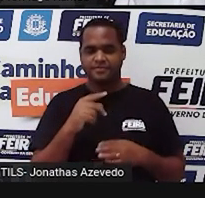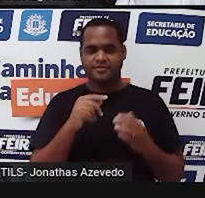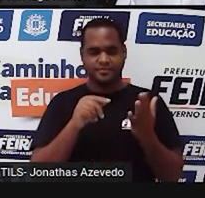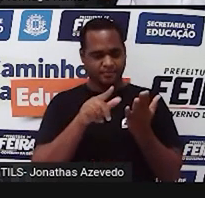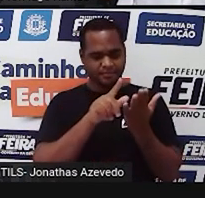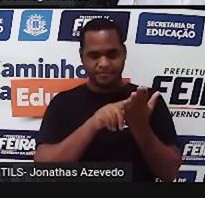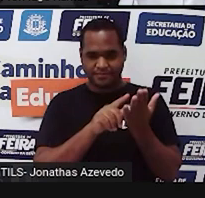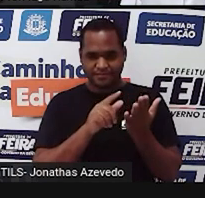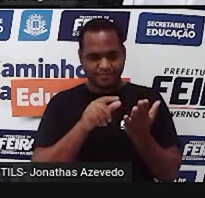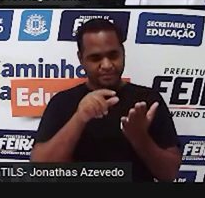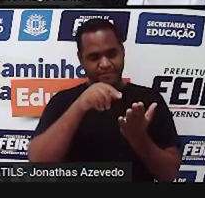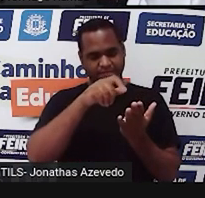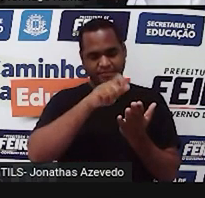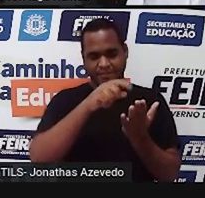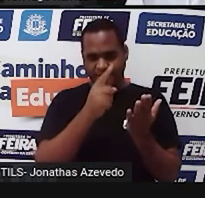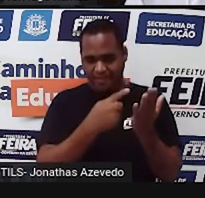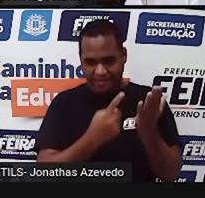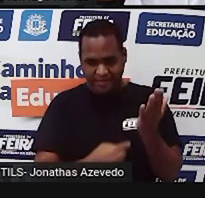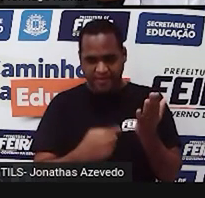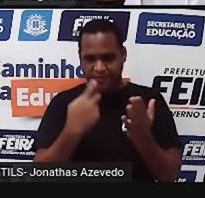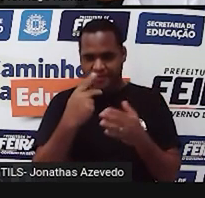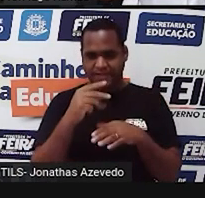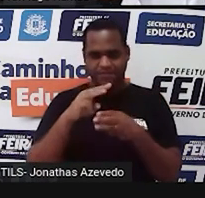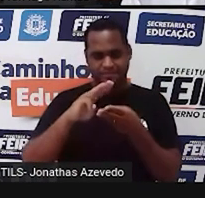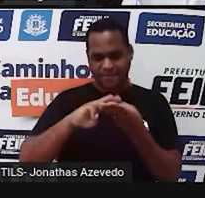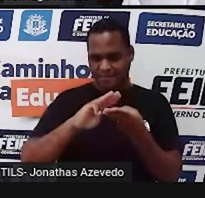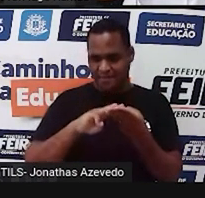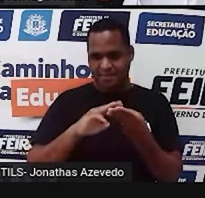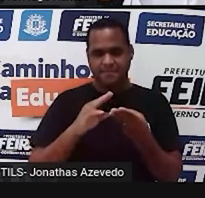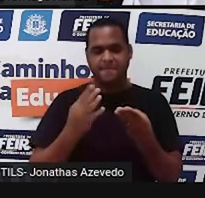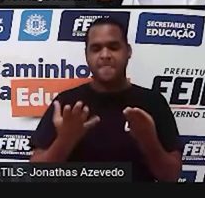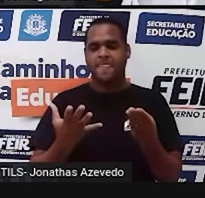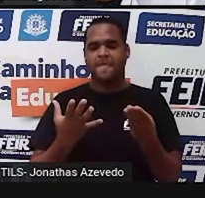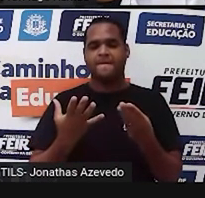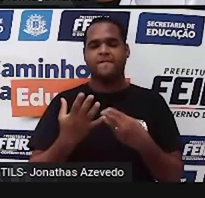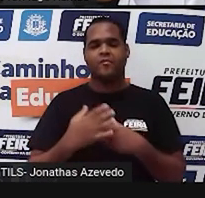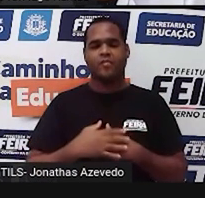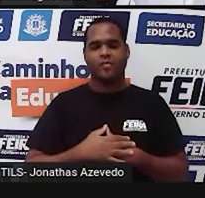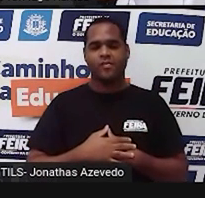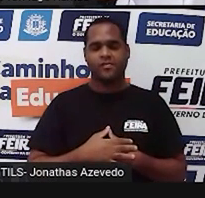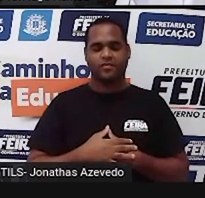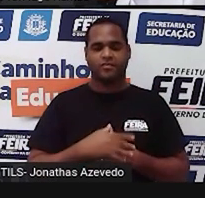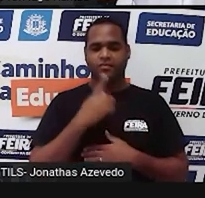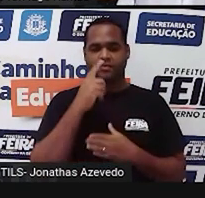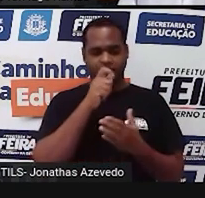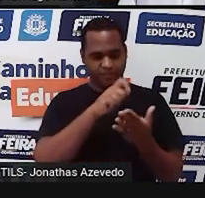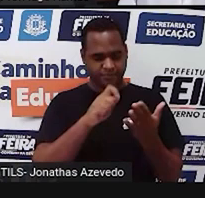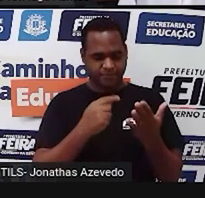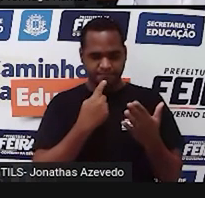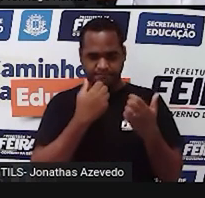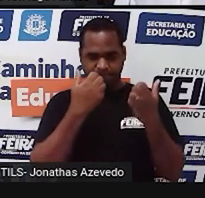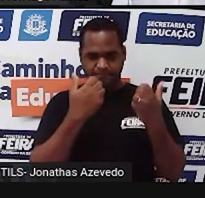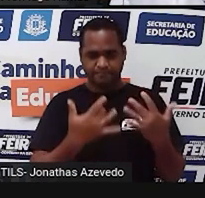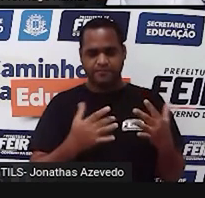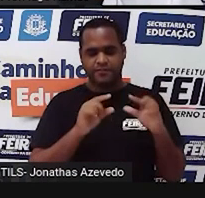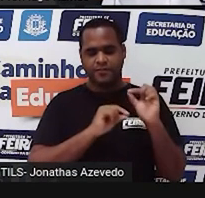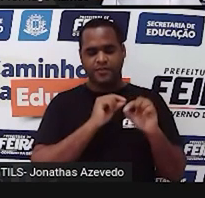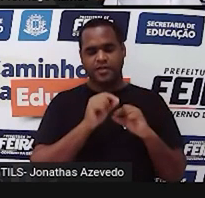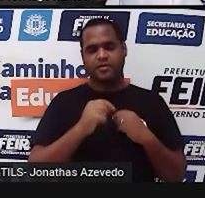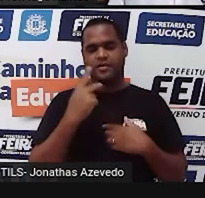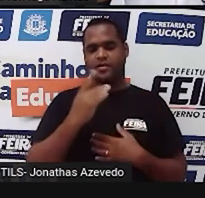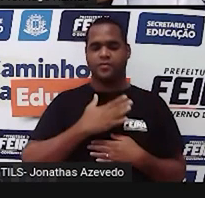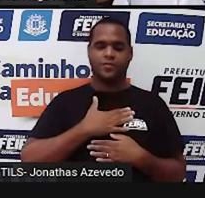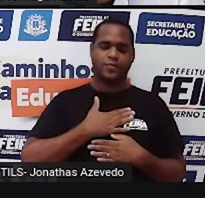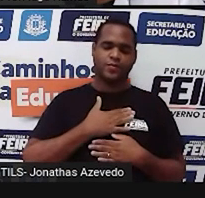escrever no seu caderno, o caderno que você usa, né, pra estudar matemática? Escrever um comentário sobre o que você mais